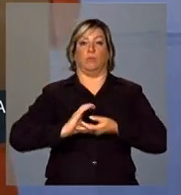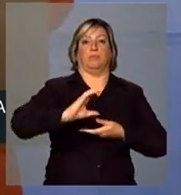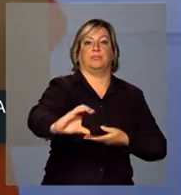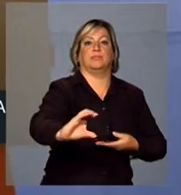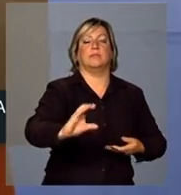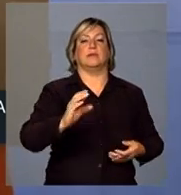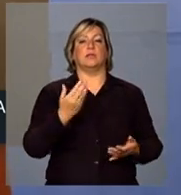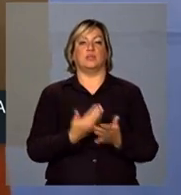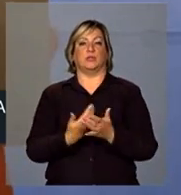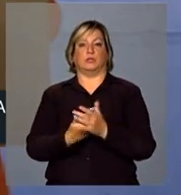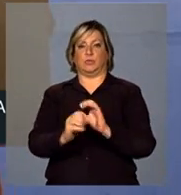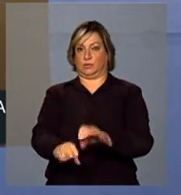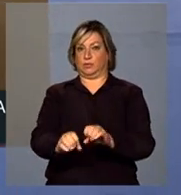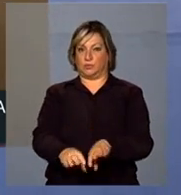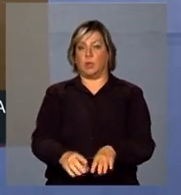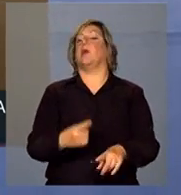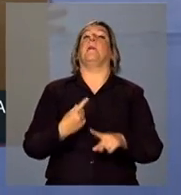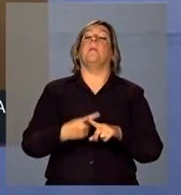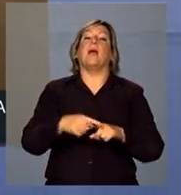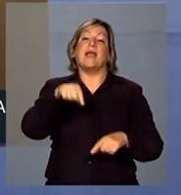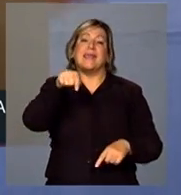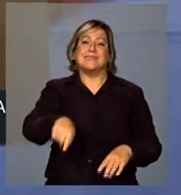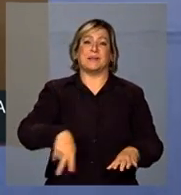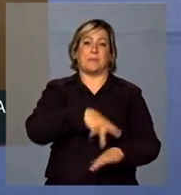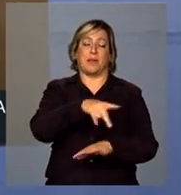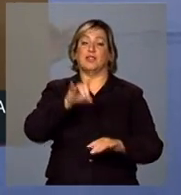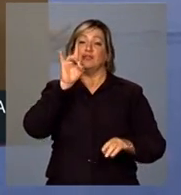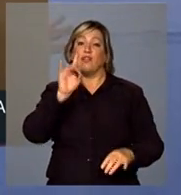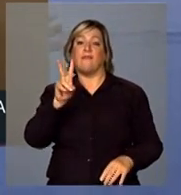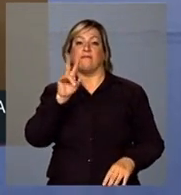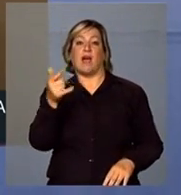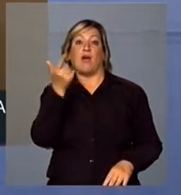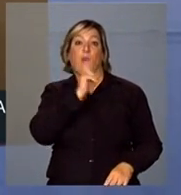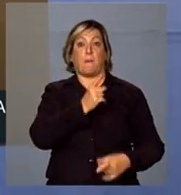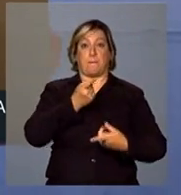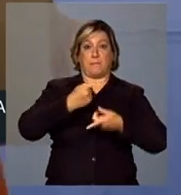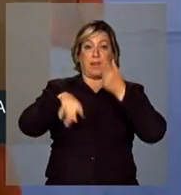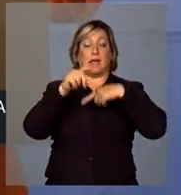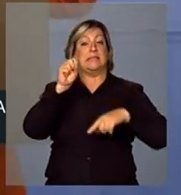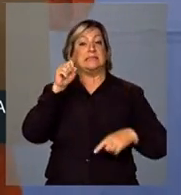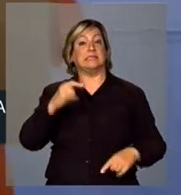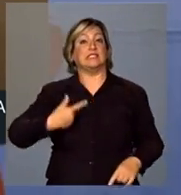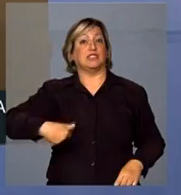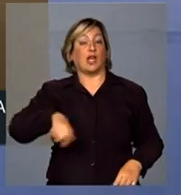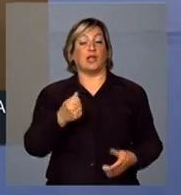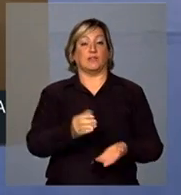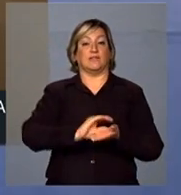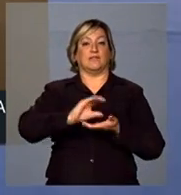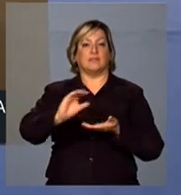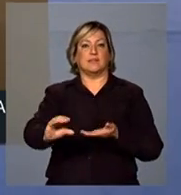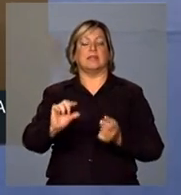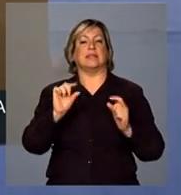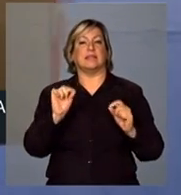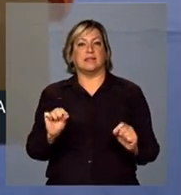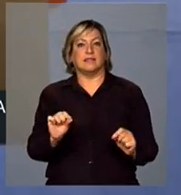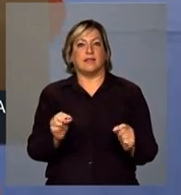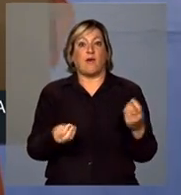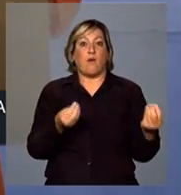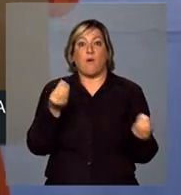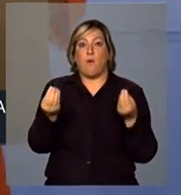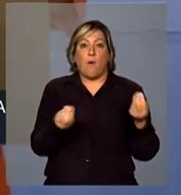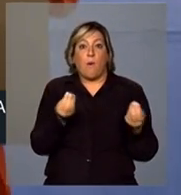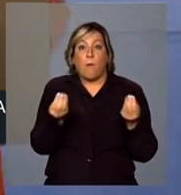Porque esse país só vai para frente se nós investirmos de forma